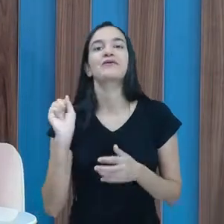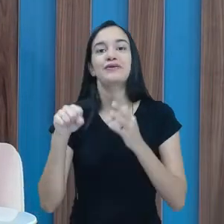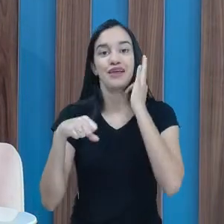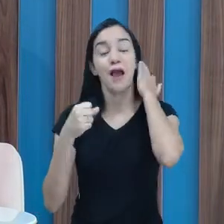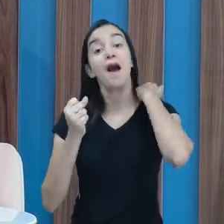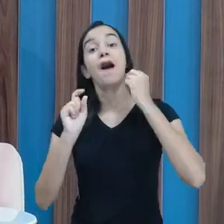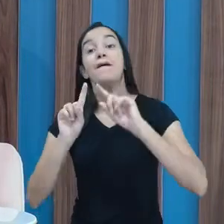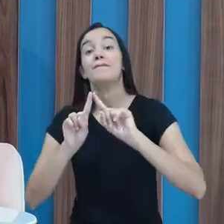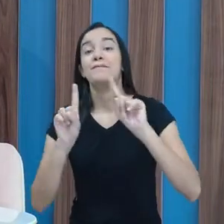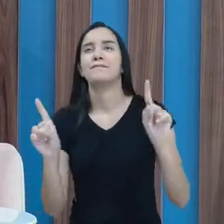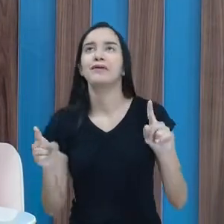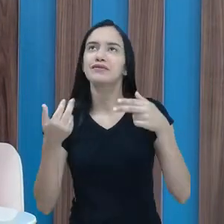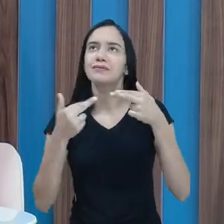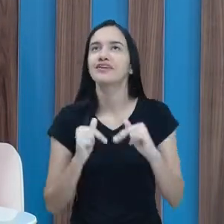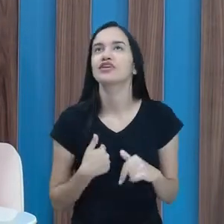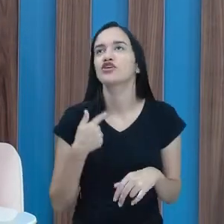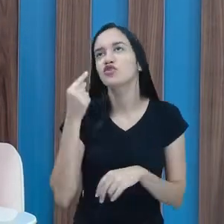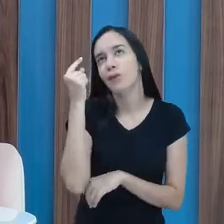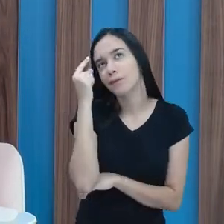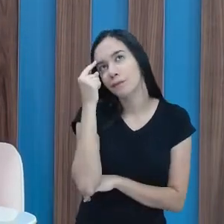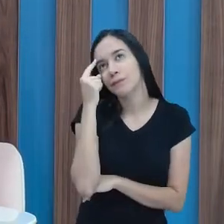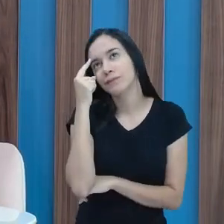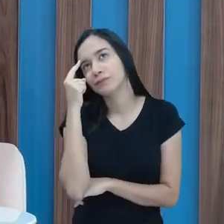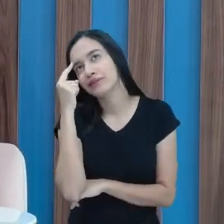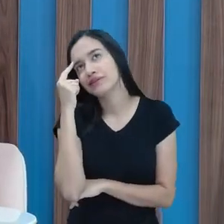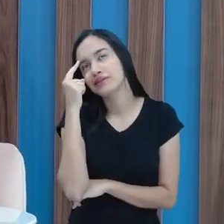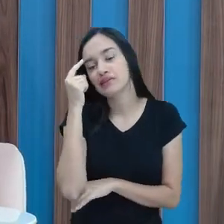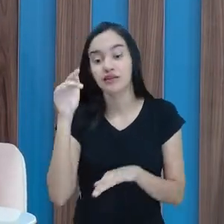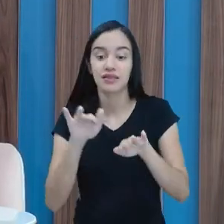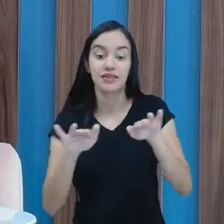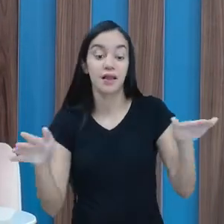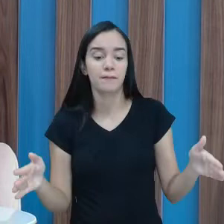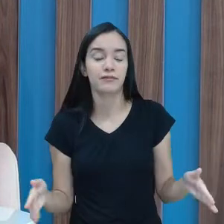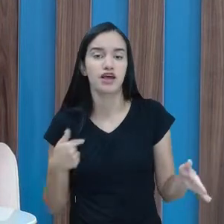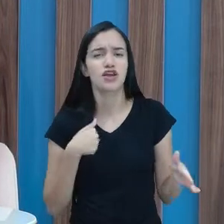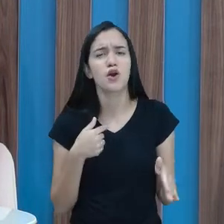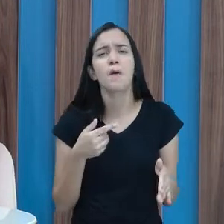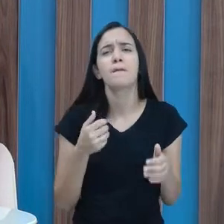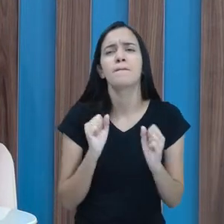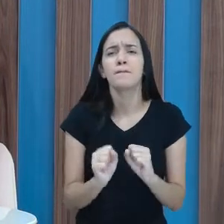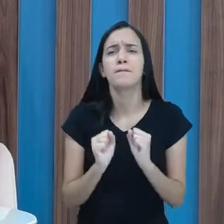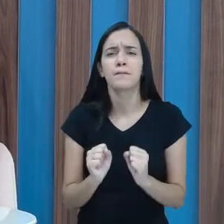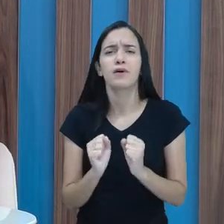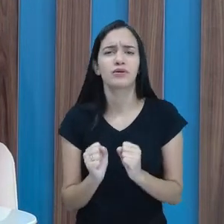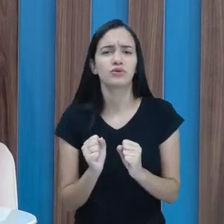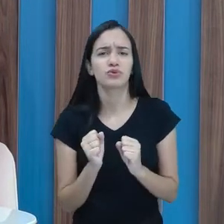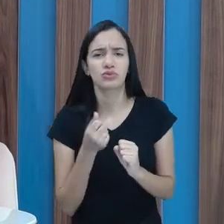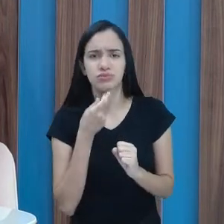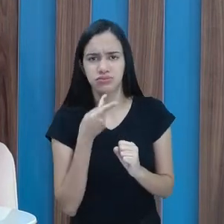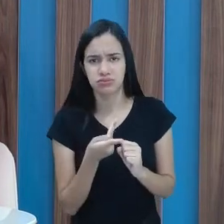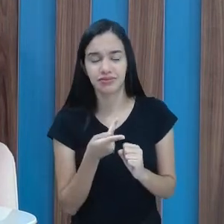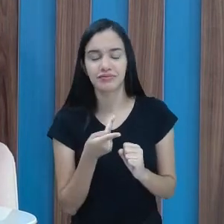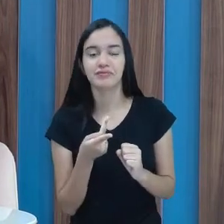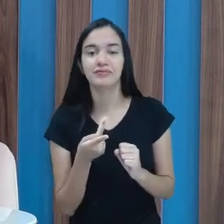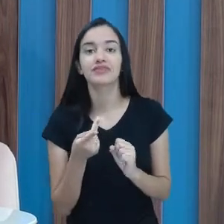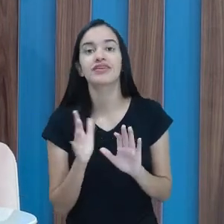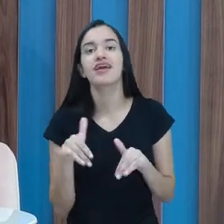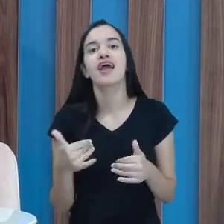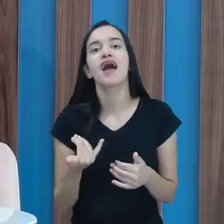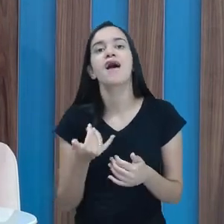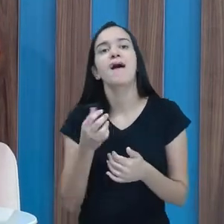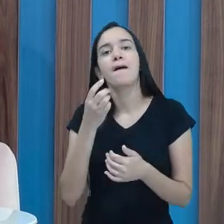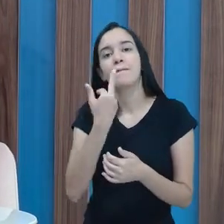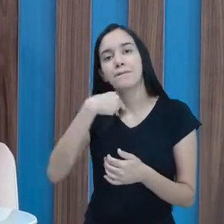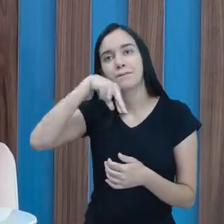parlenda que eu estou pensando, eu já vi que ela está aí. Aí eu posso recitar ou não? Pode sim. Meio